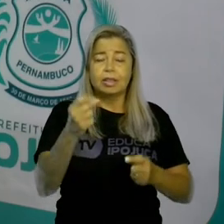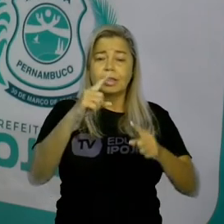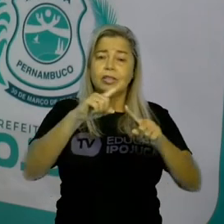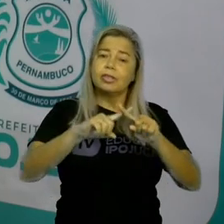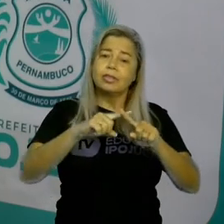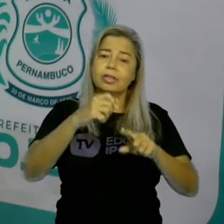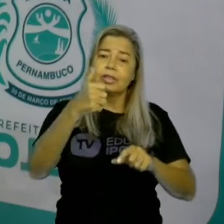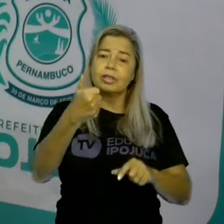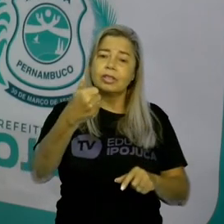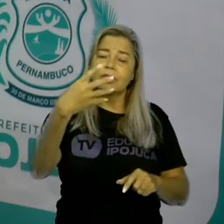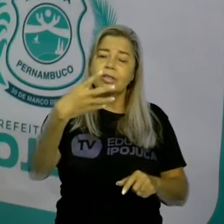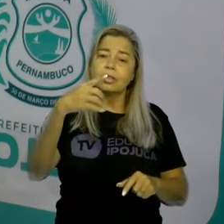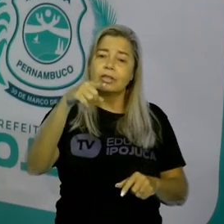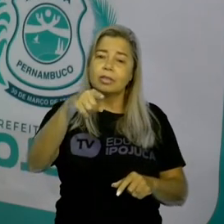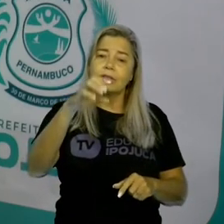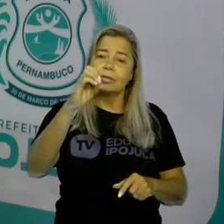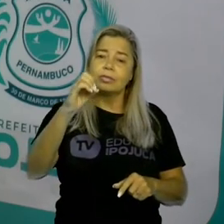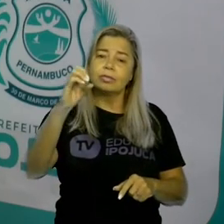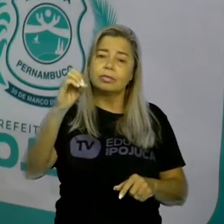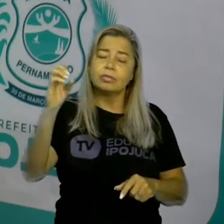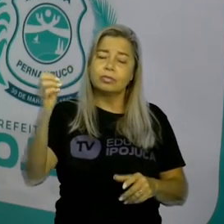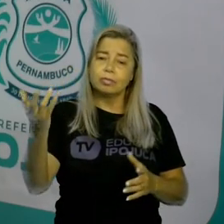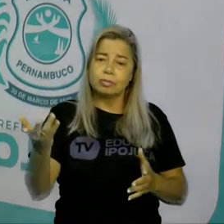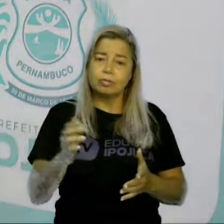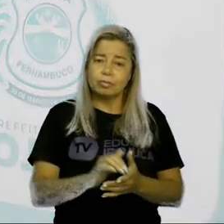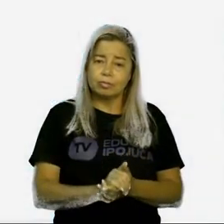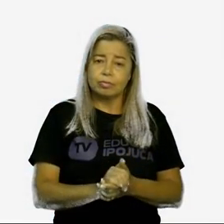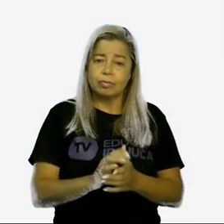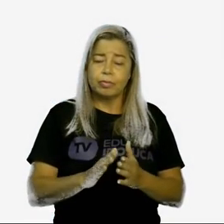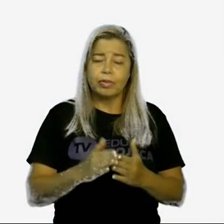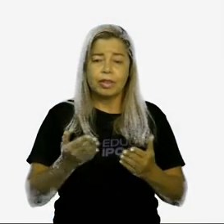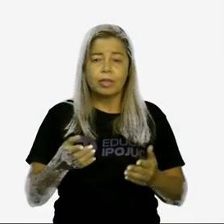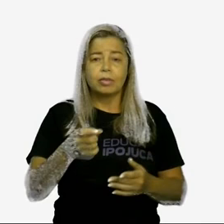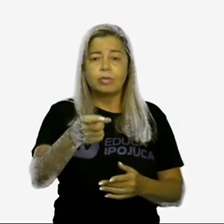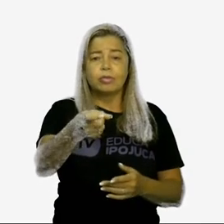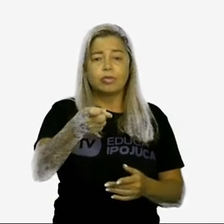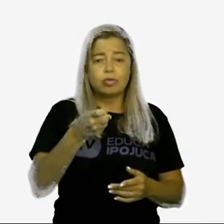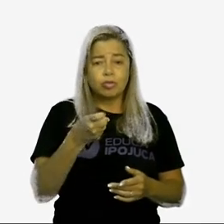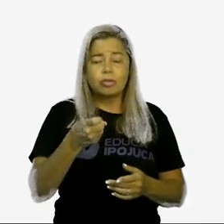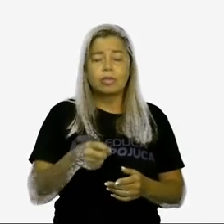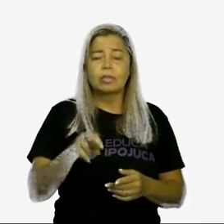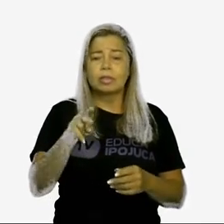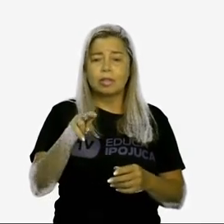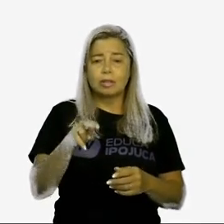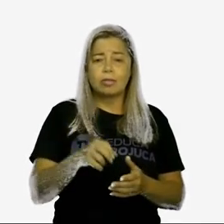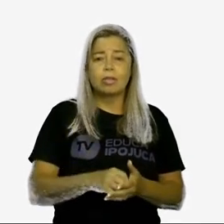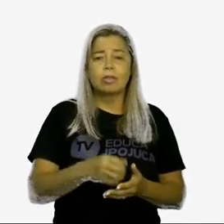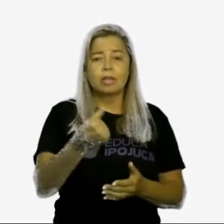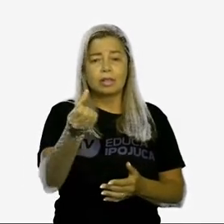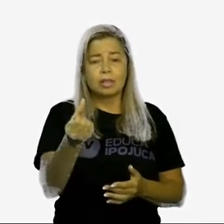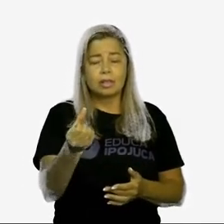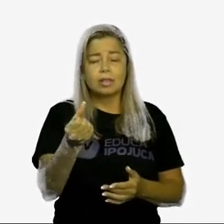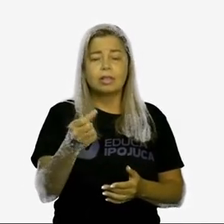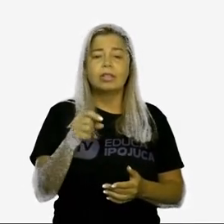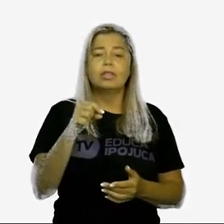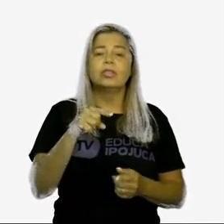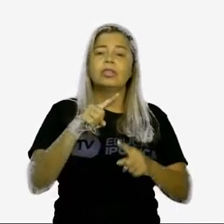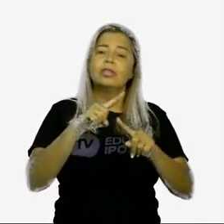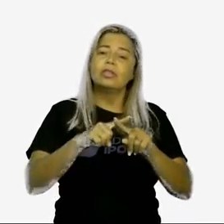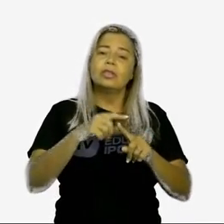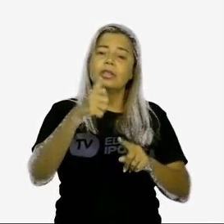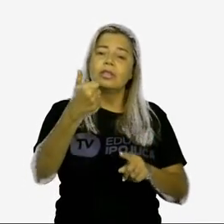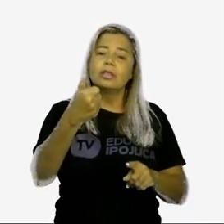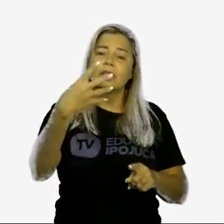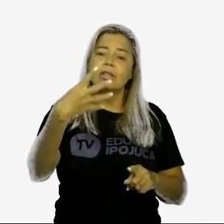$.000,00. Logo, X é igual a R$ 14.000,00 vezes 6,00, dividido por 100.